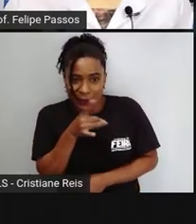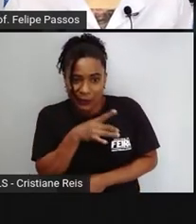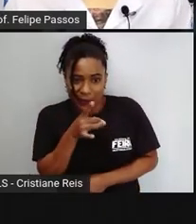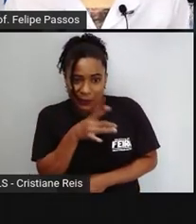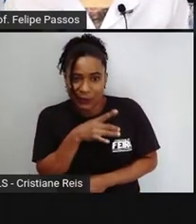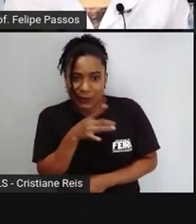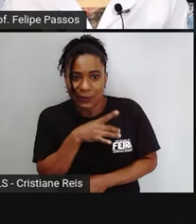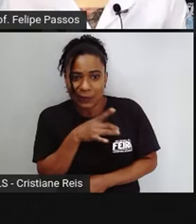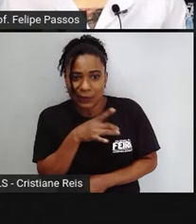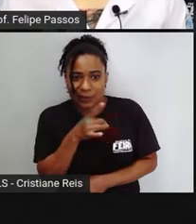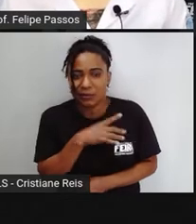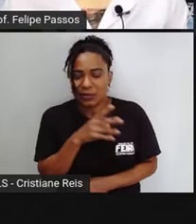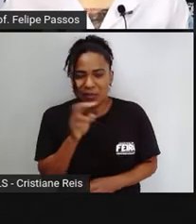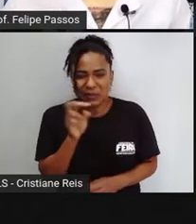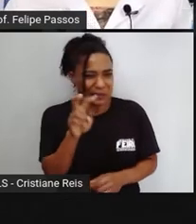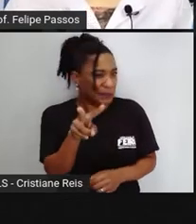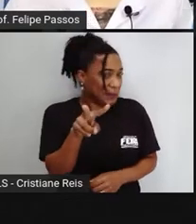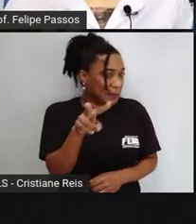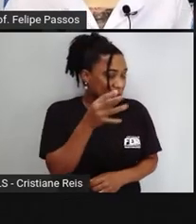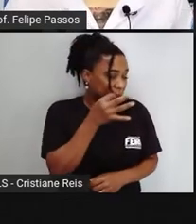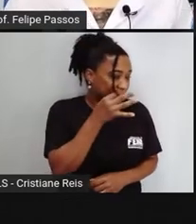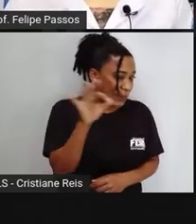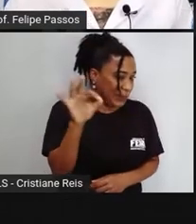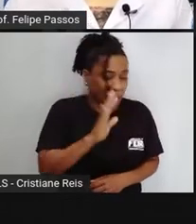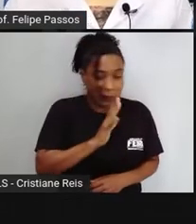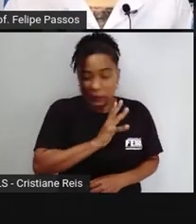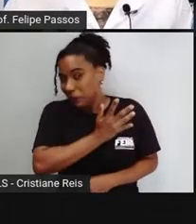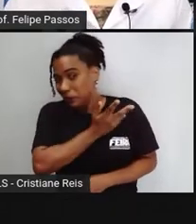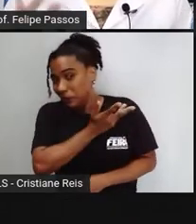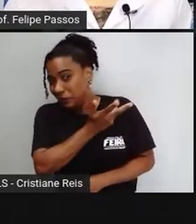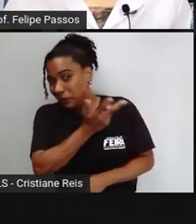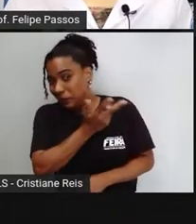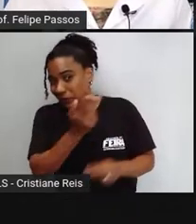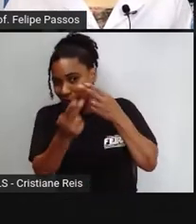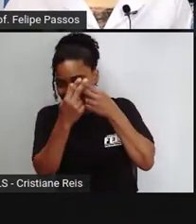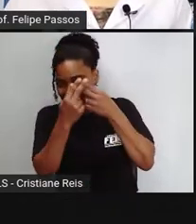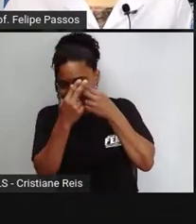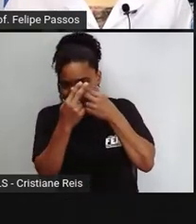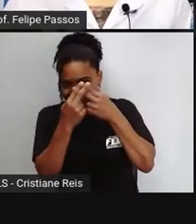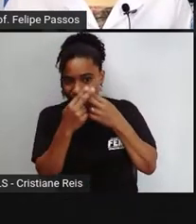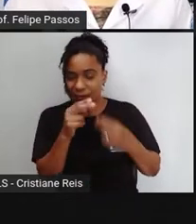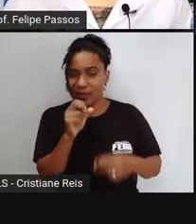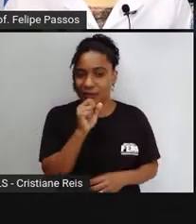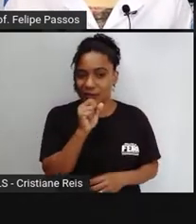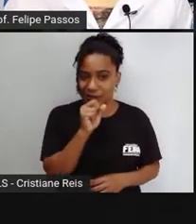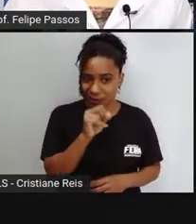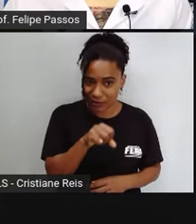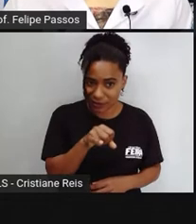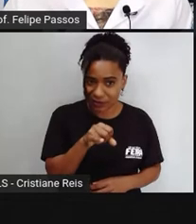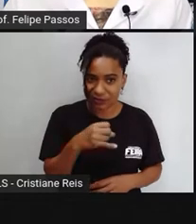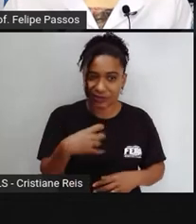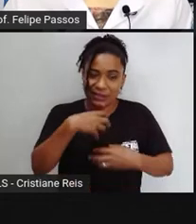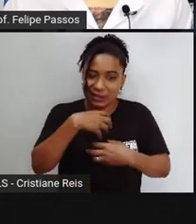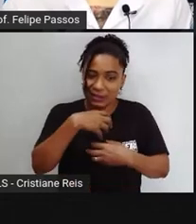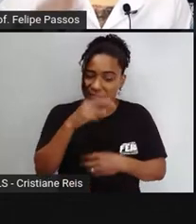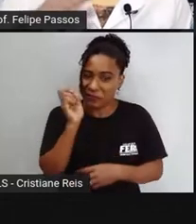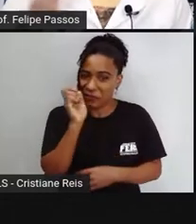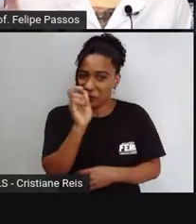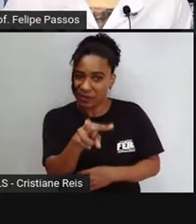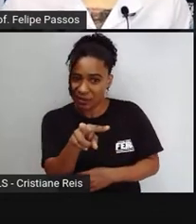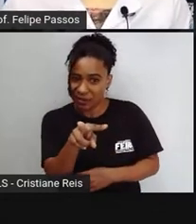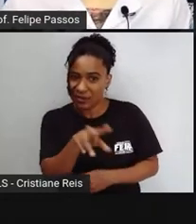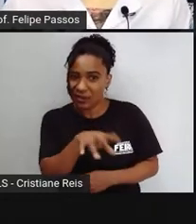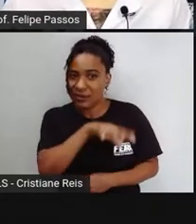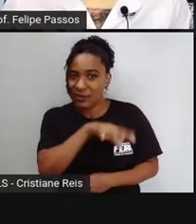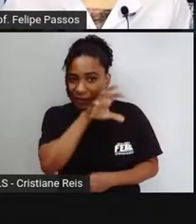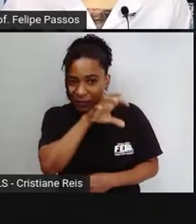fobia em muita gente. Então, se você, por acaso, é sensível a imagens, eu já até mostrei